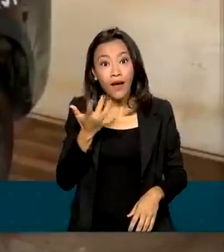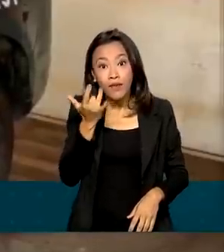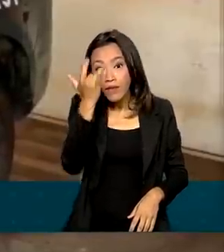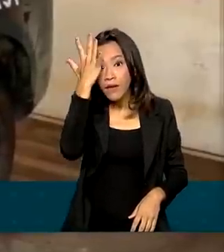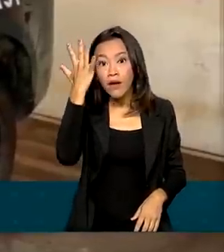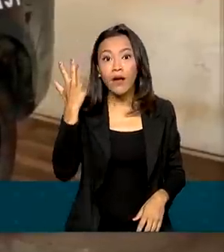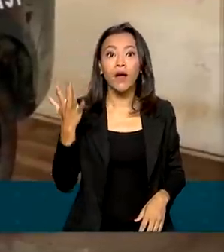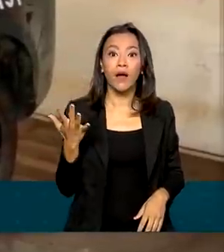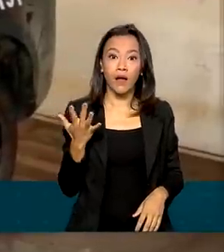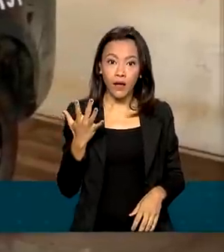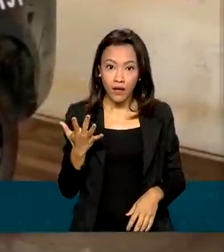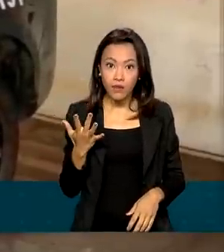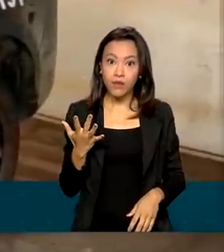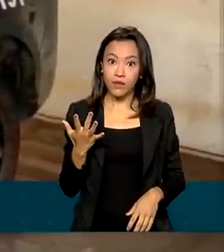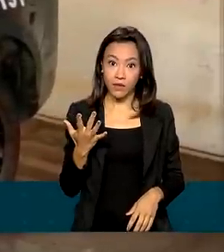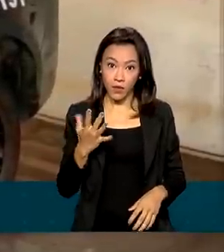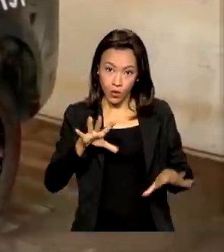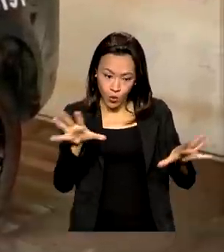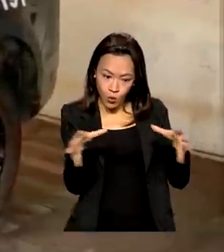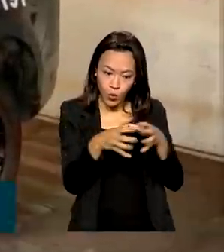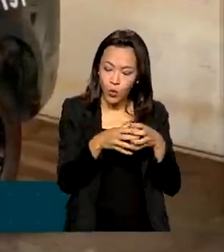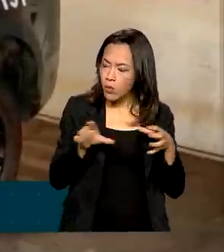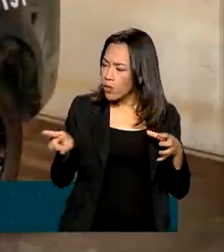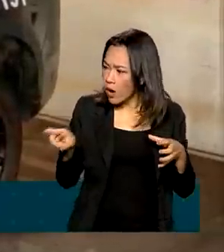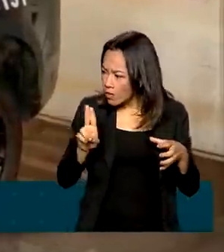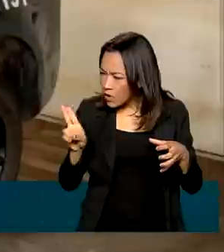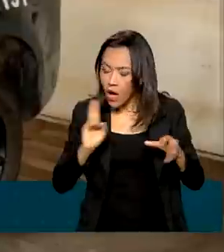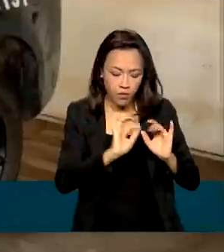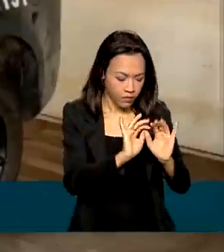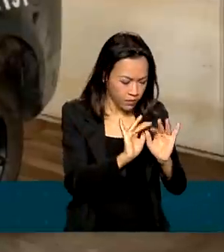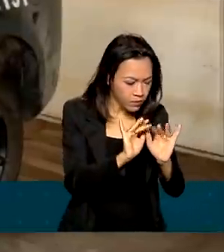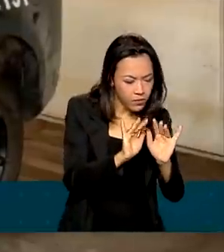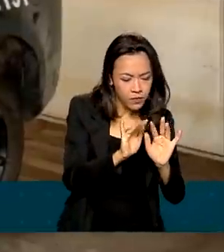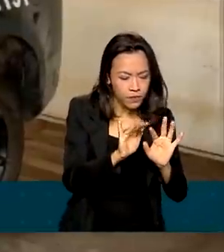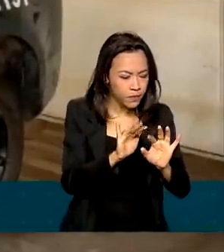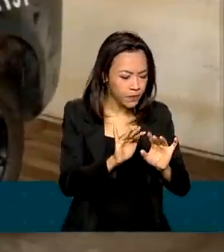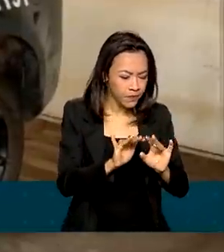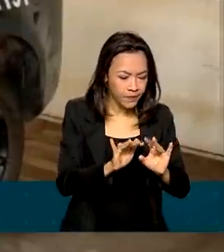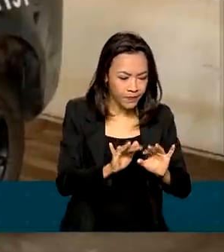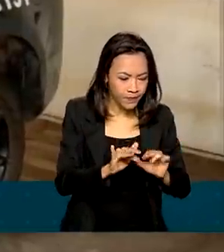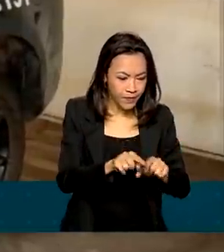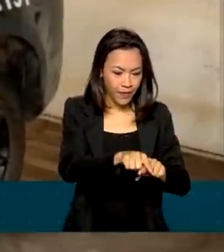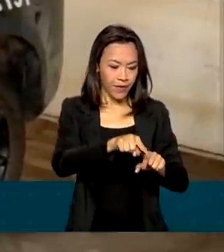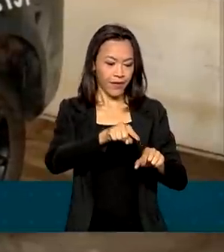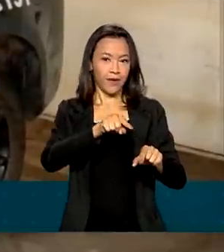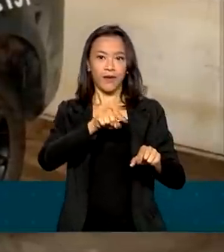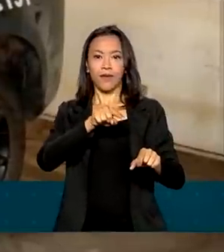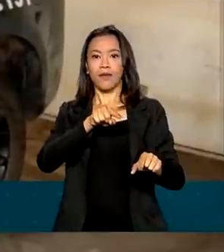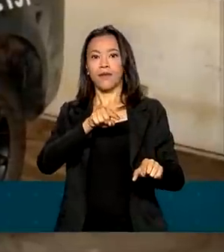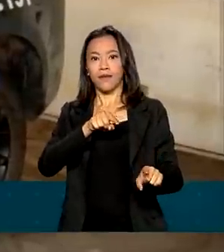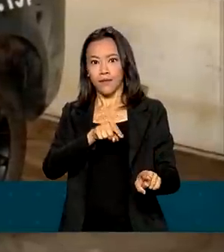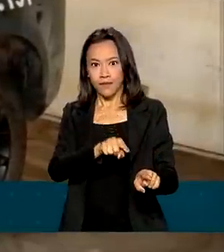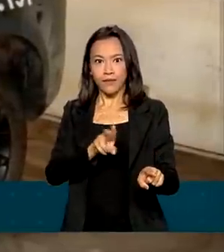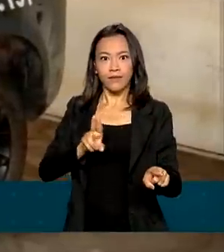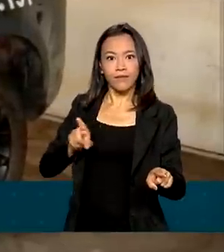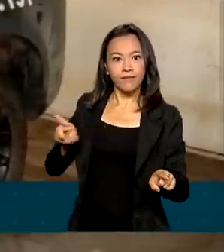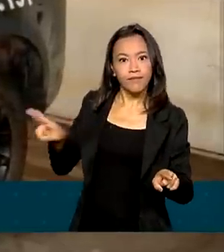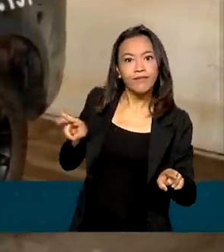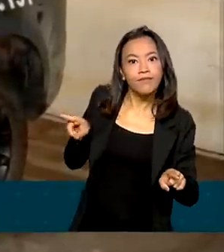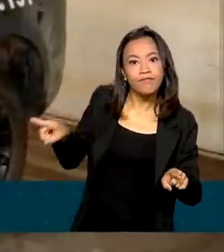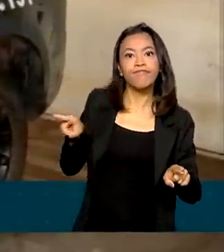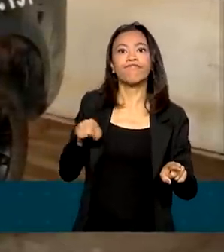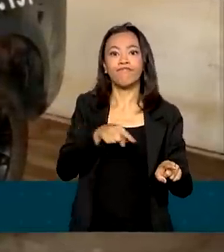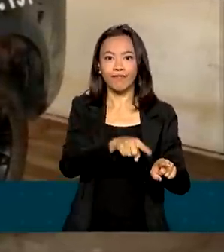Possibilitou que a equipe fizesse contato com a nossa central PRF, que através dos